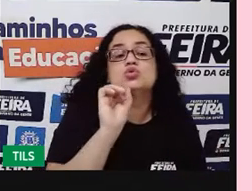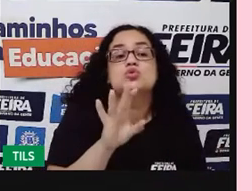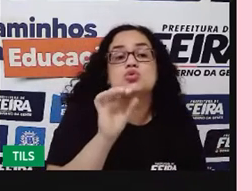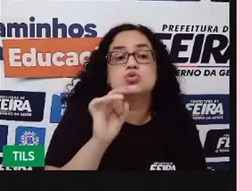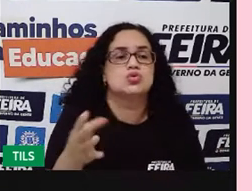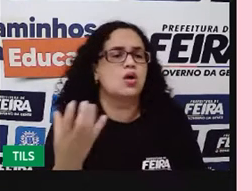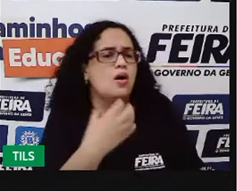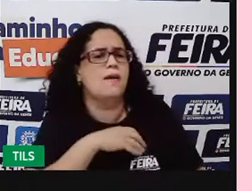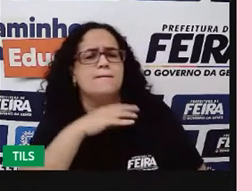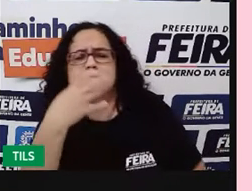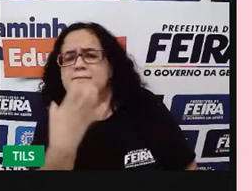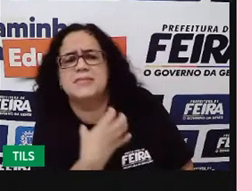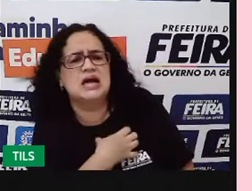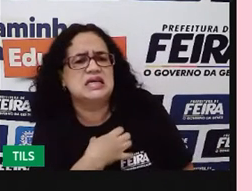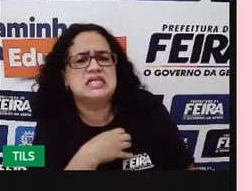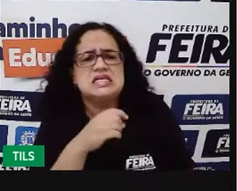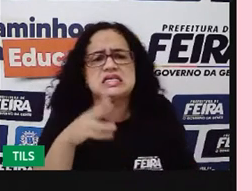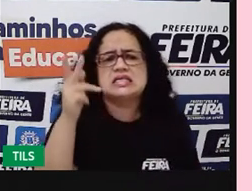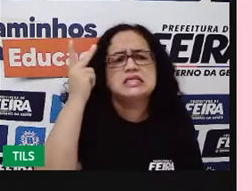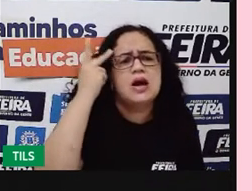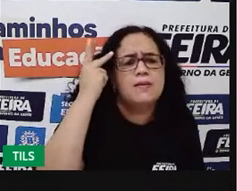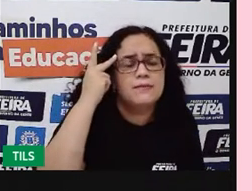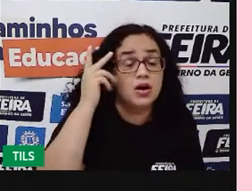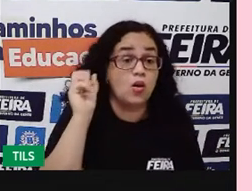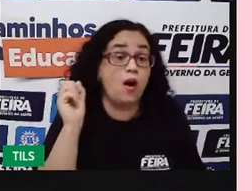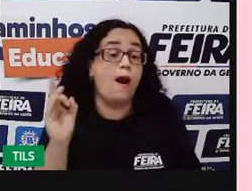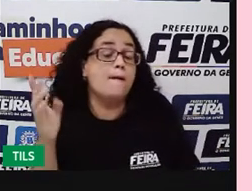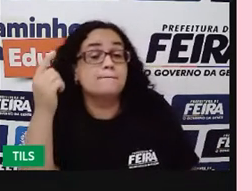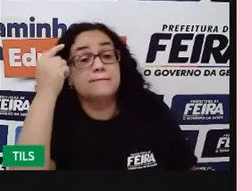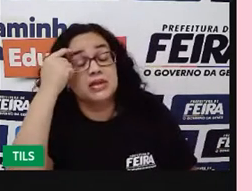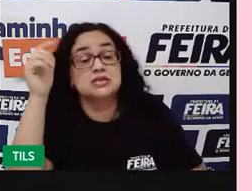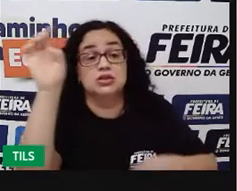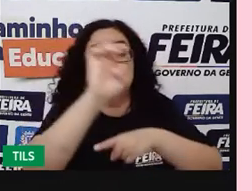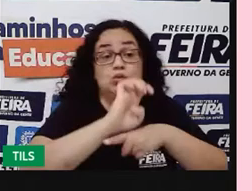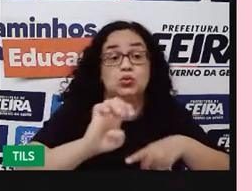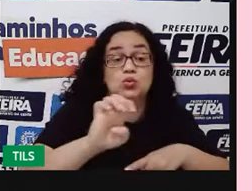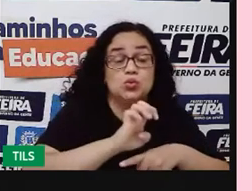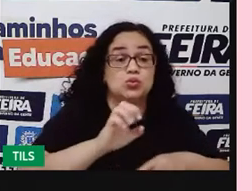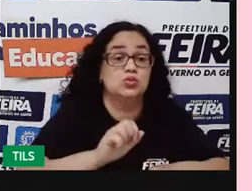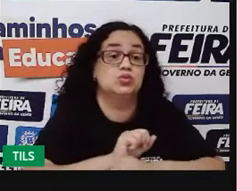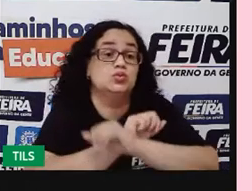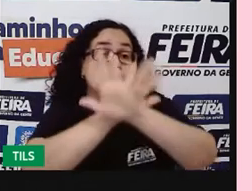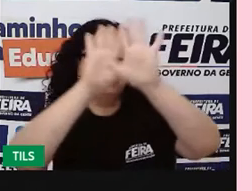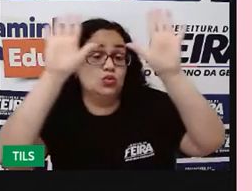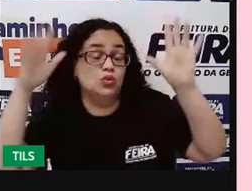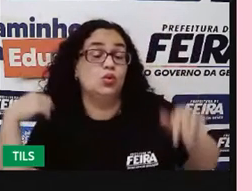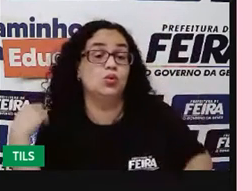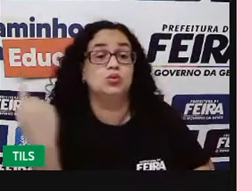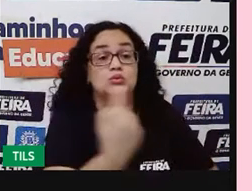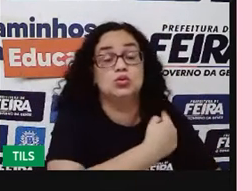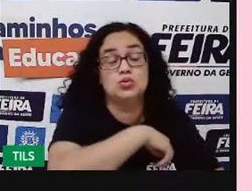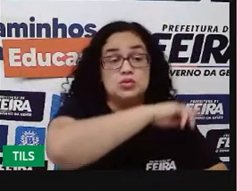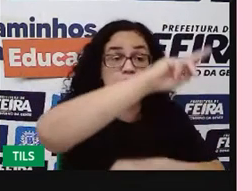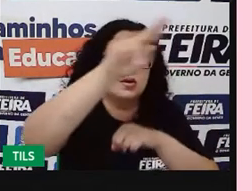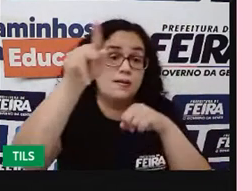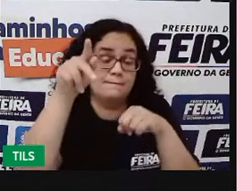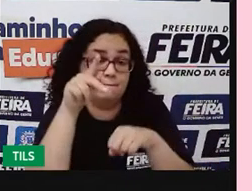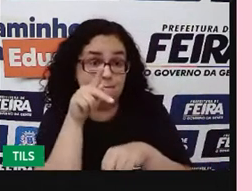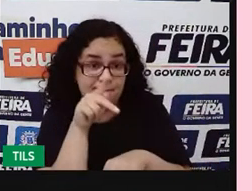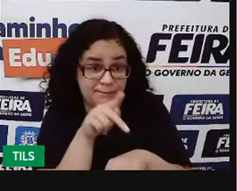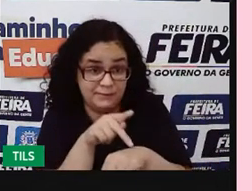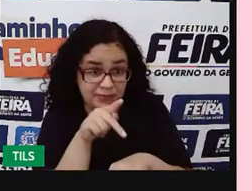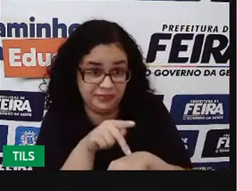Bahia, São Paulo, né? Mas pensando em Estado como o nosso país. O nosso país,